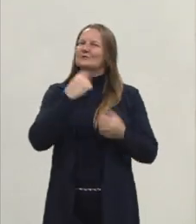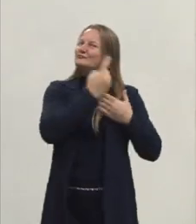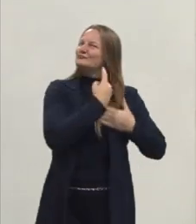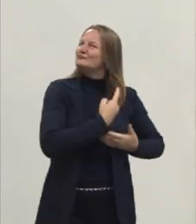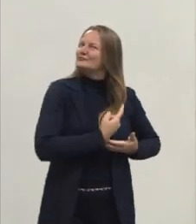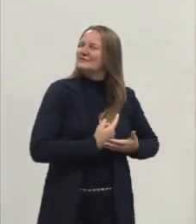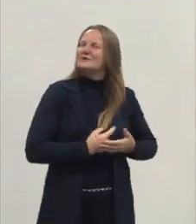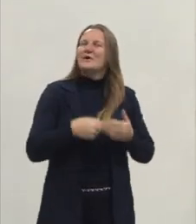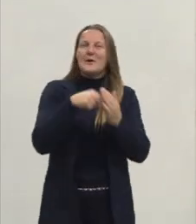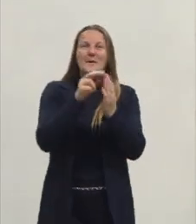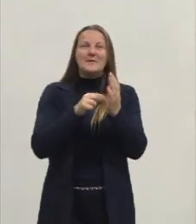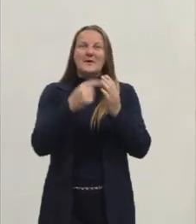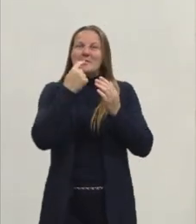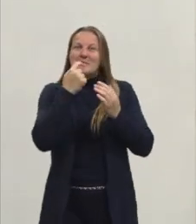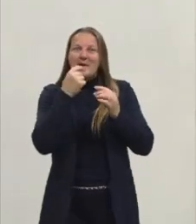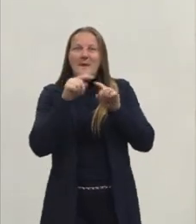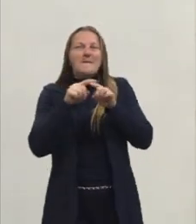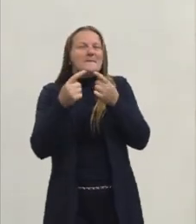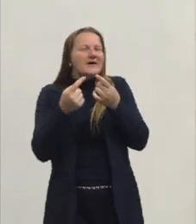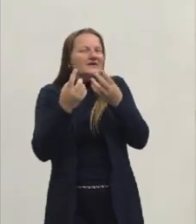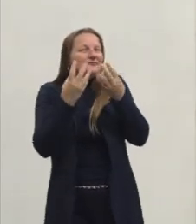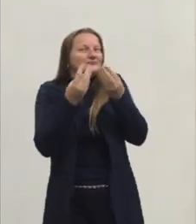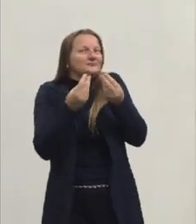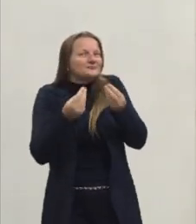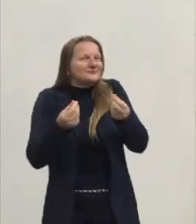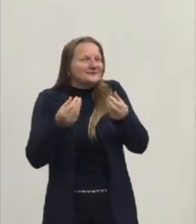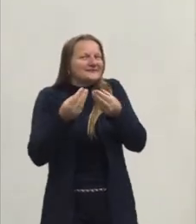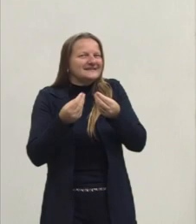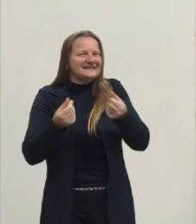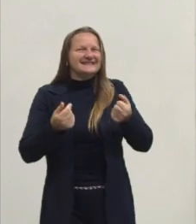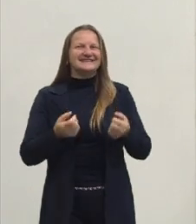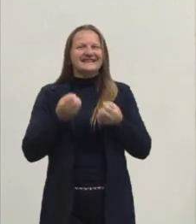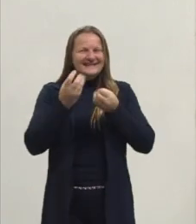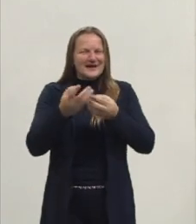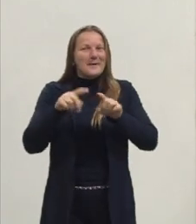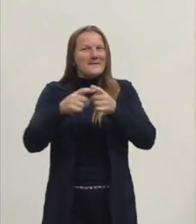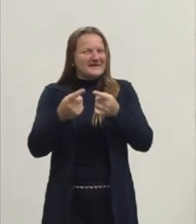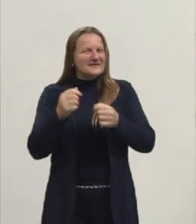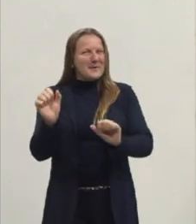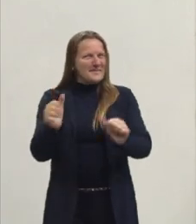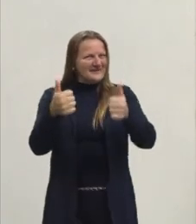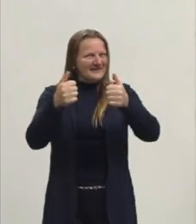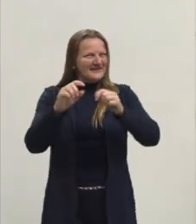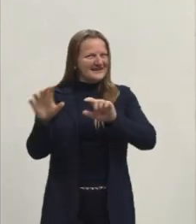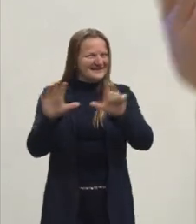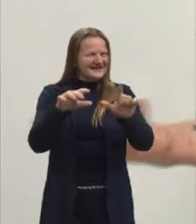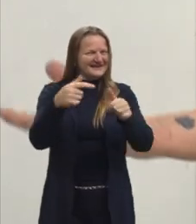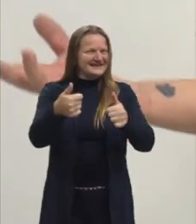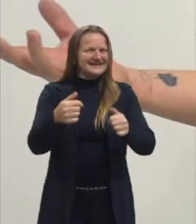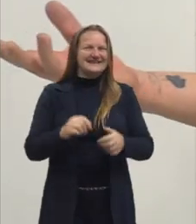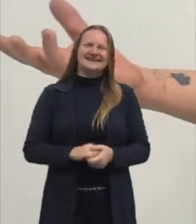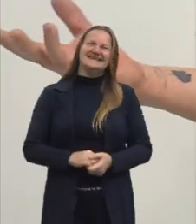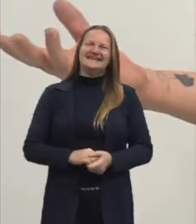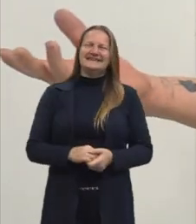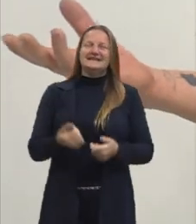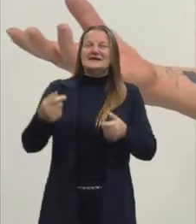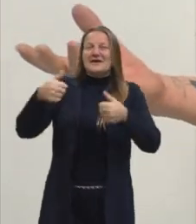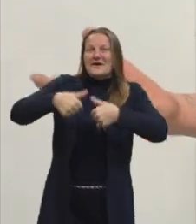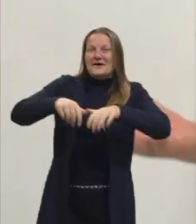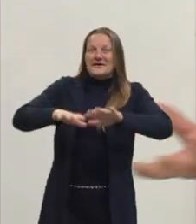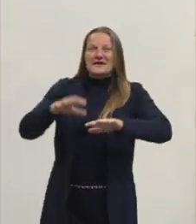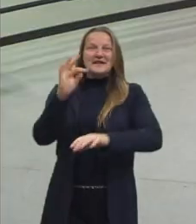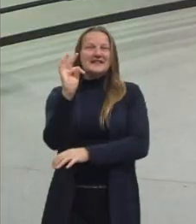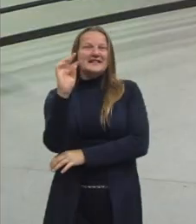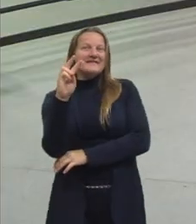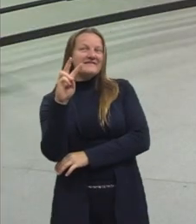cacheados, pintados de vermelho, um pouquinho desbotado hoje, eu confesso, mas a gente vai melhorar isso essa semana. Estou aqui nos estúdios